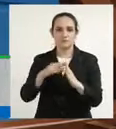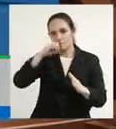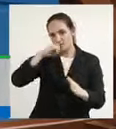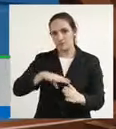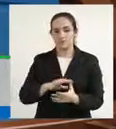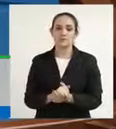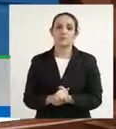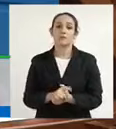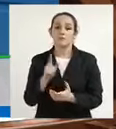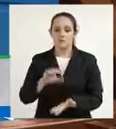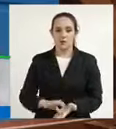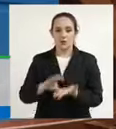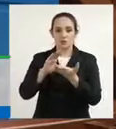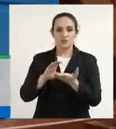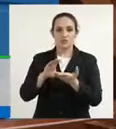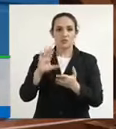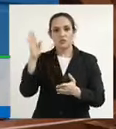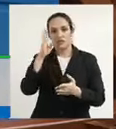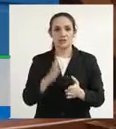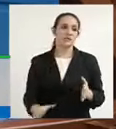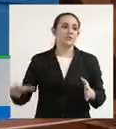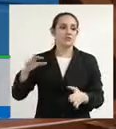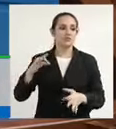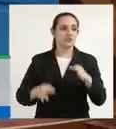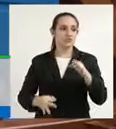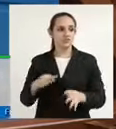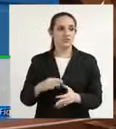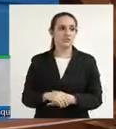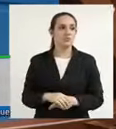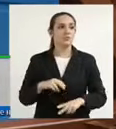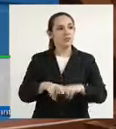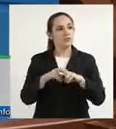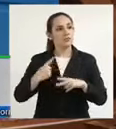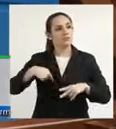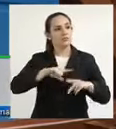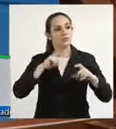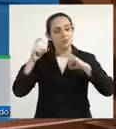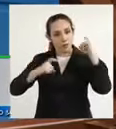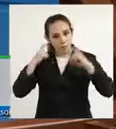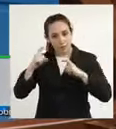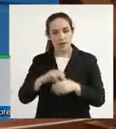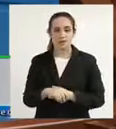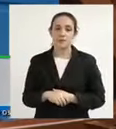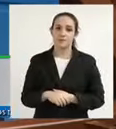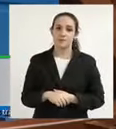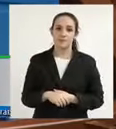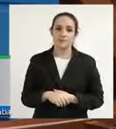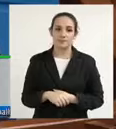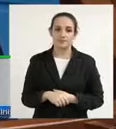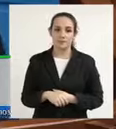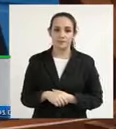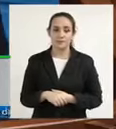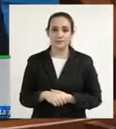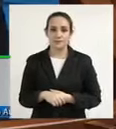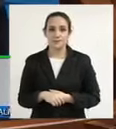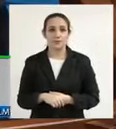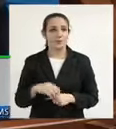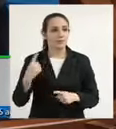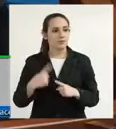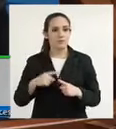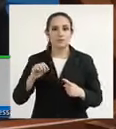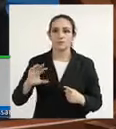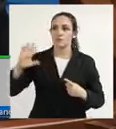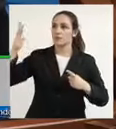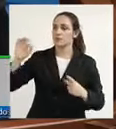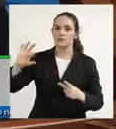segundo o Conselho Nacional de Justiça. E aí, essa preocupação é muito grande, porque os fatores estão acontecendo